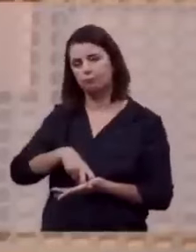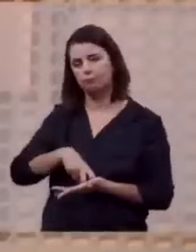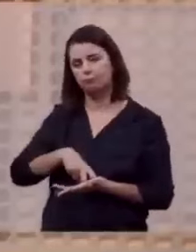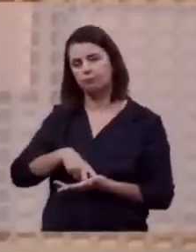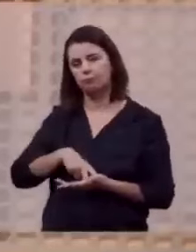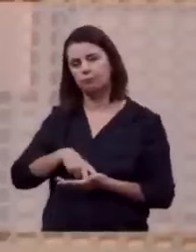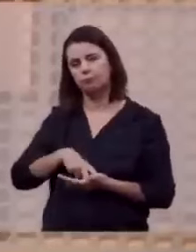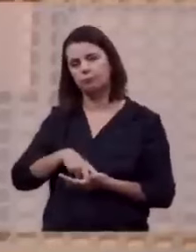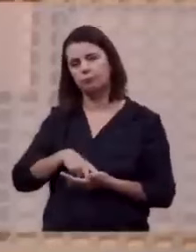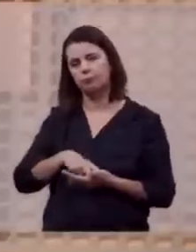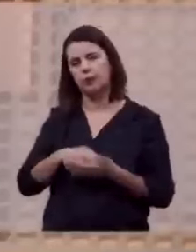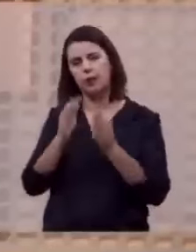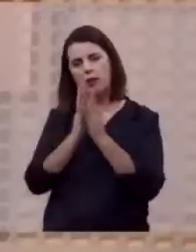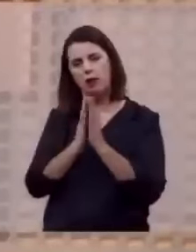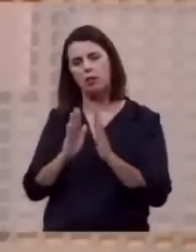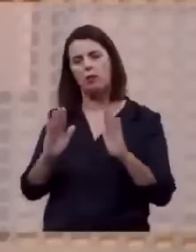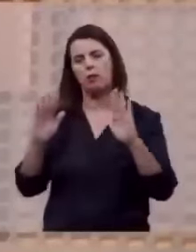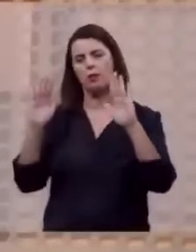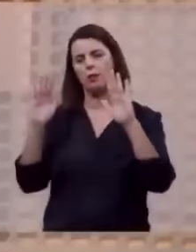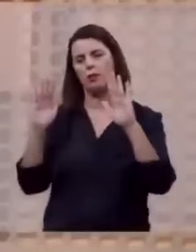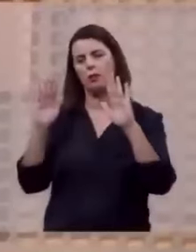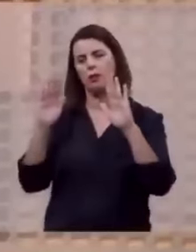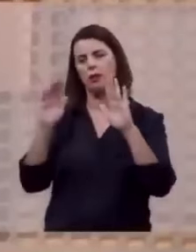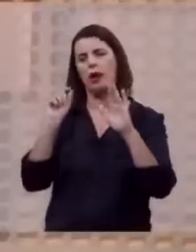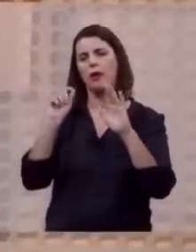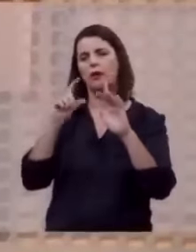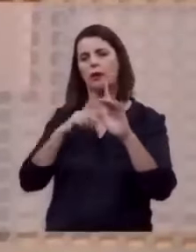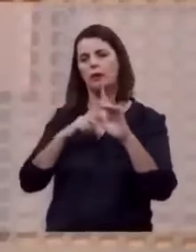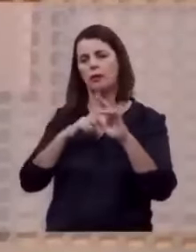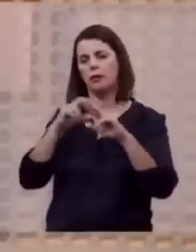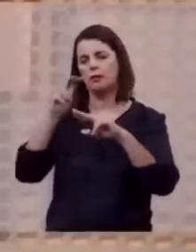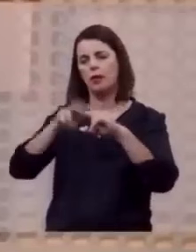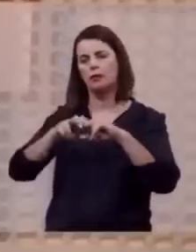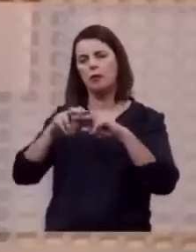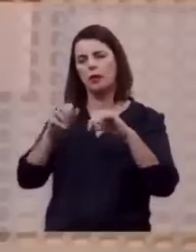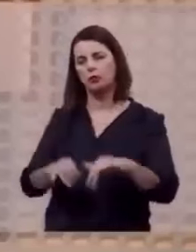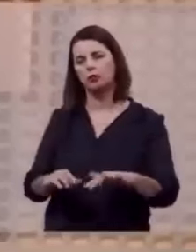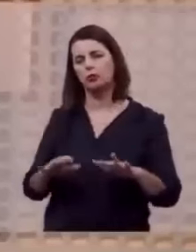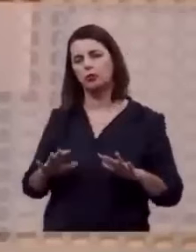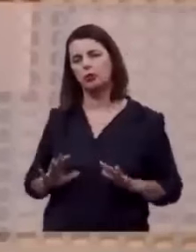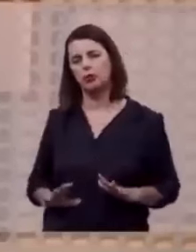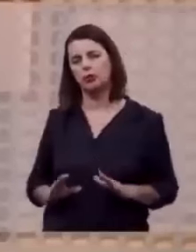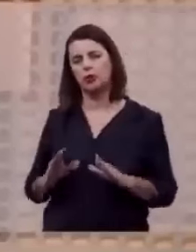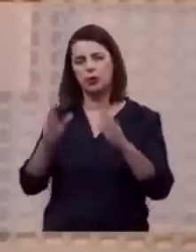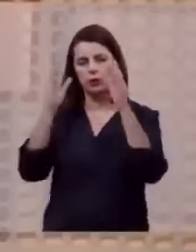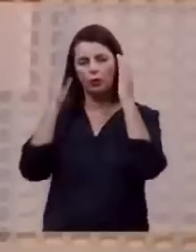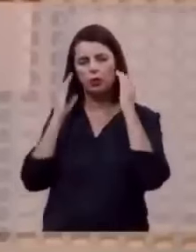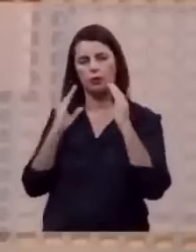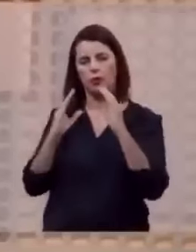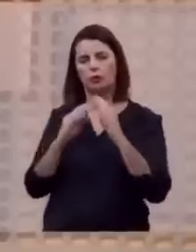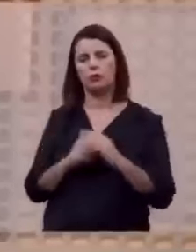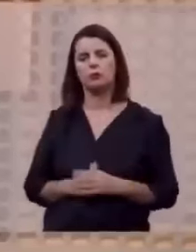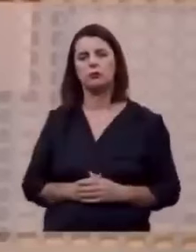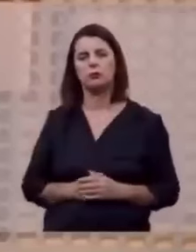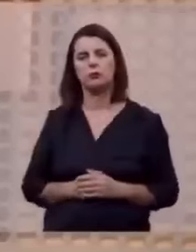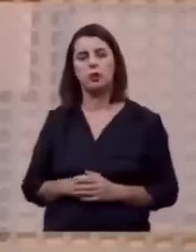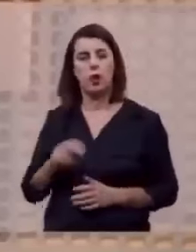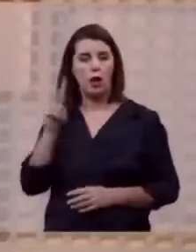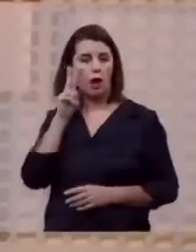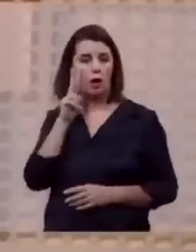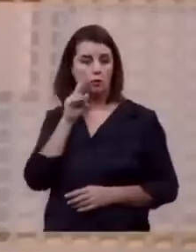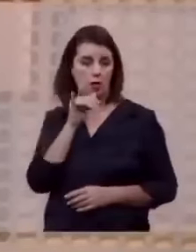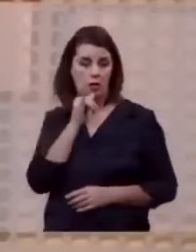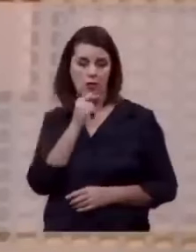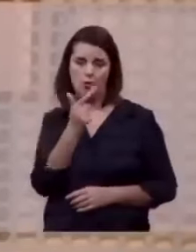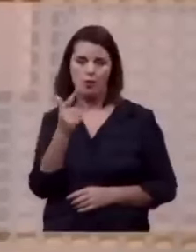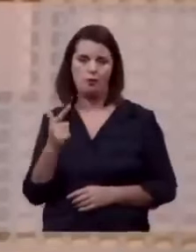adora e adora aquele que está no trono e ao cordeiro, a história não